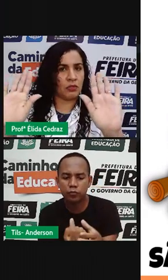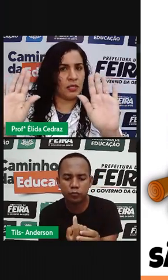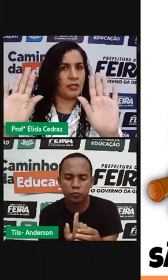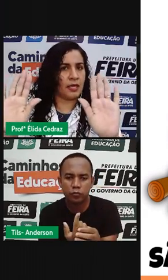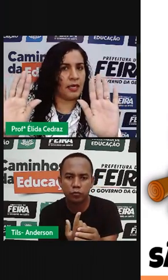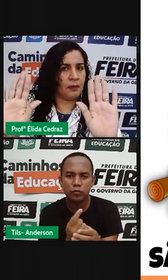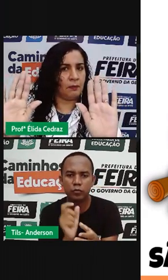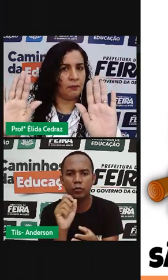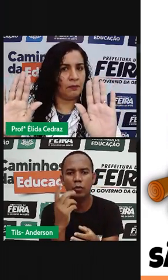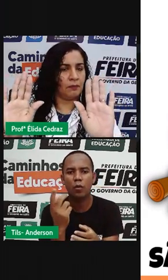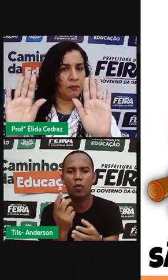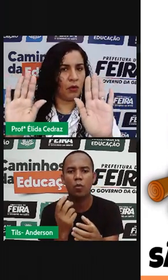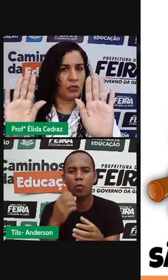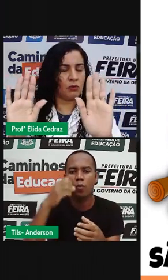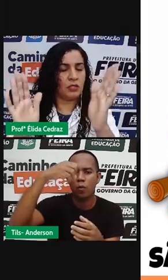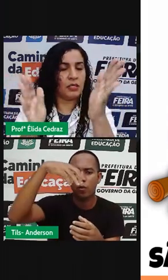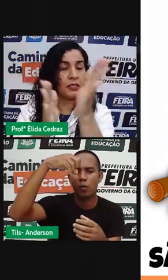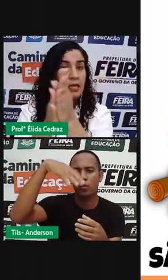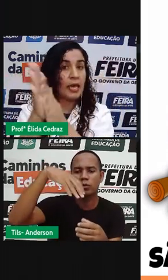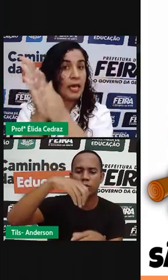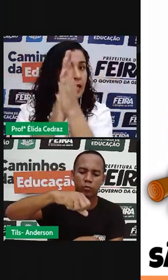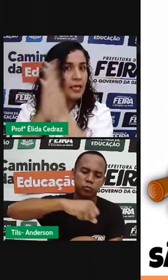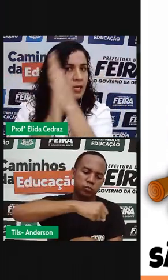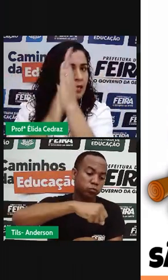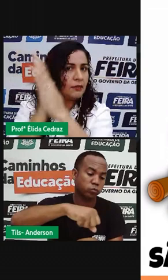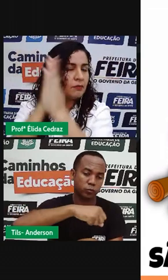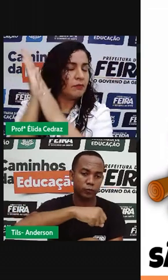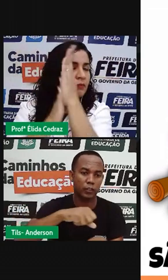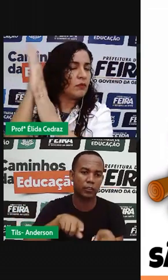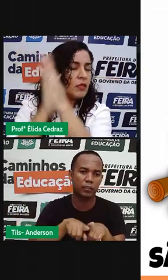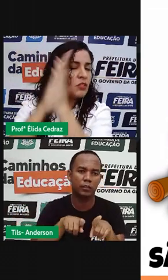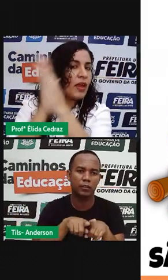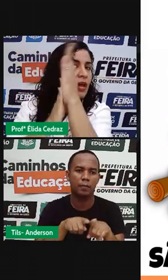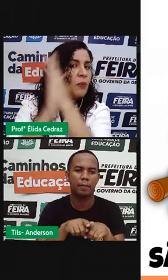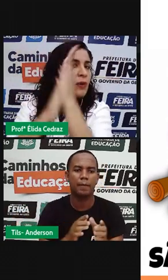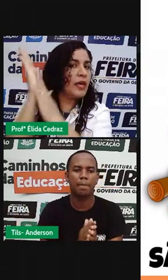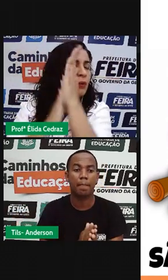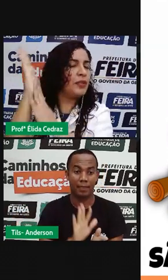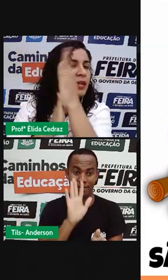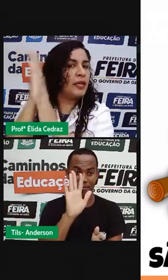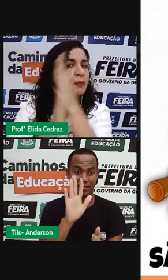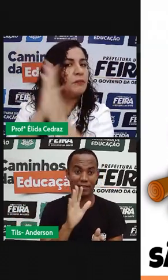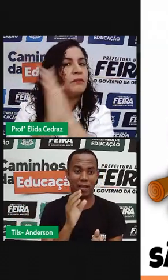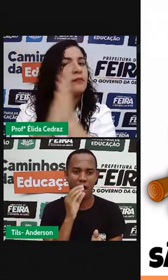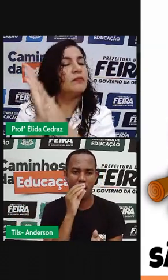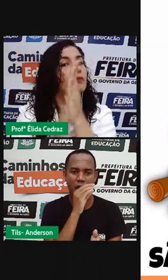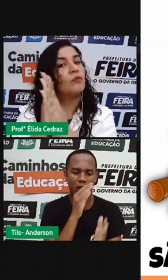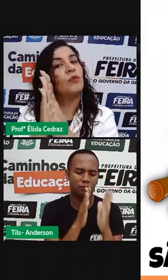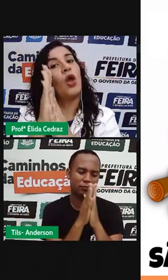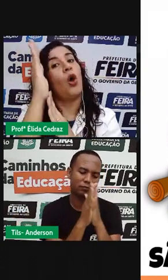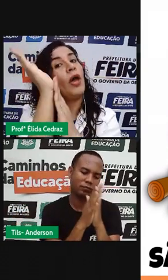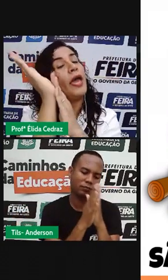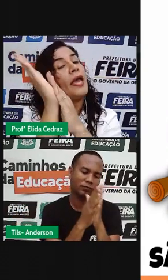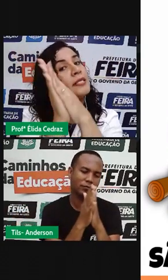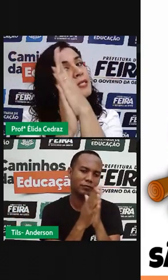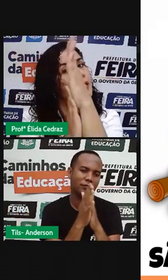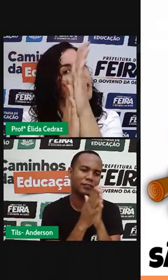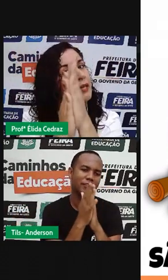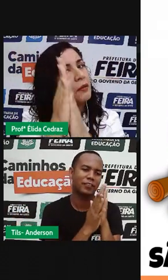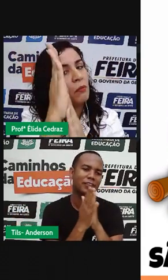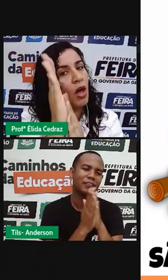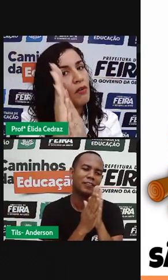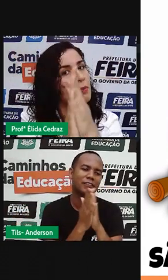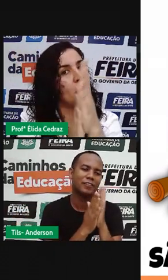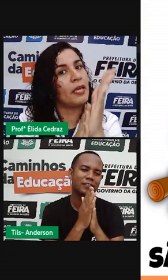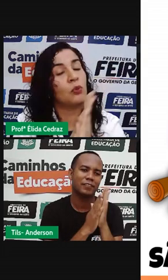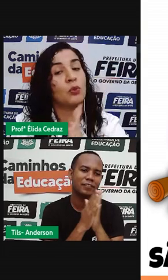suas mãozinhas aí. Pegou a mãozinha? E pega uma na outra aí. Esse